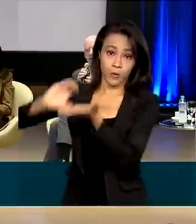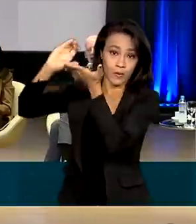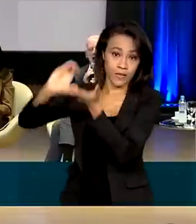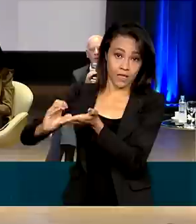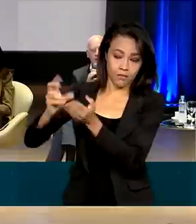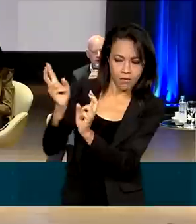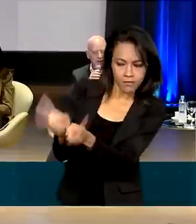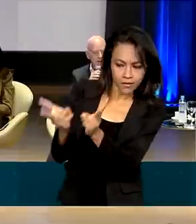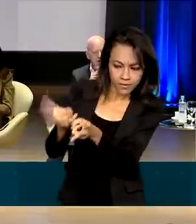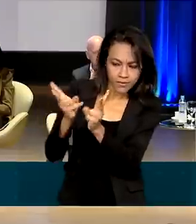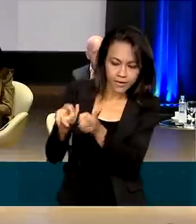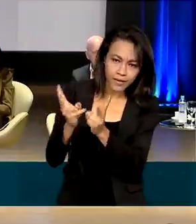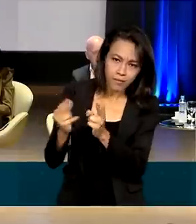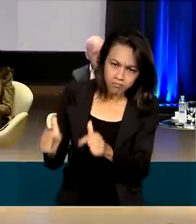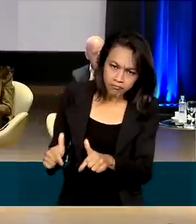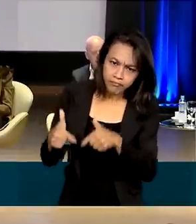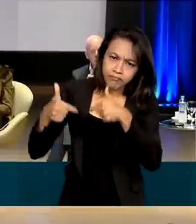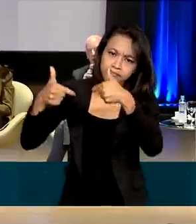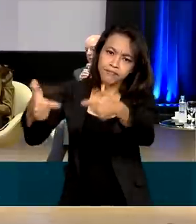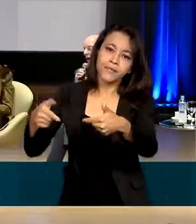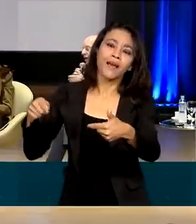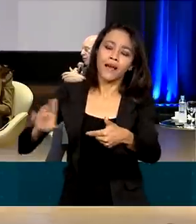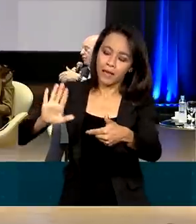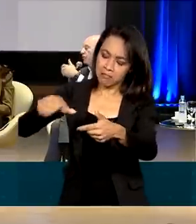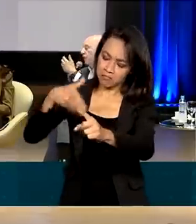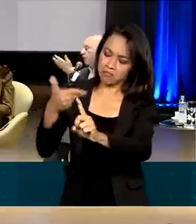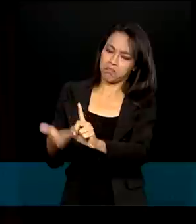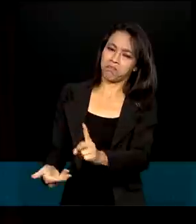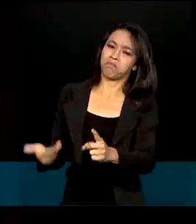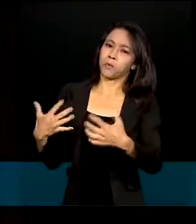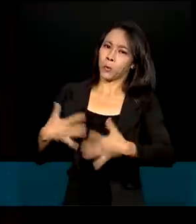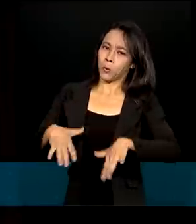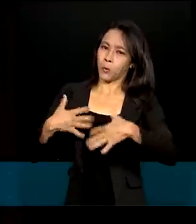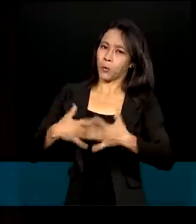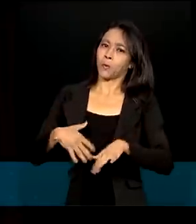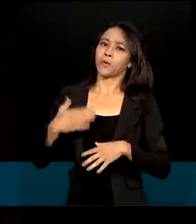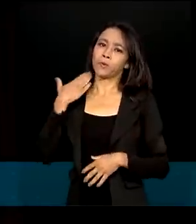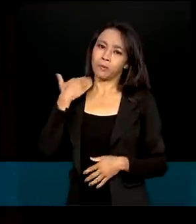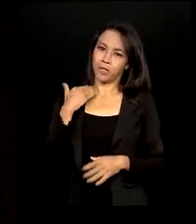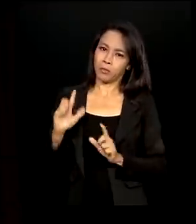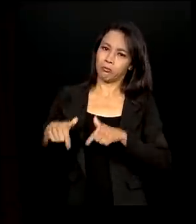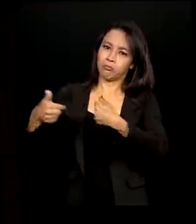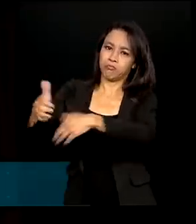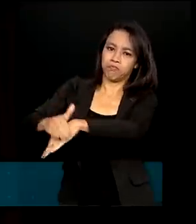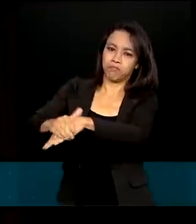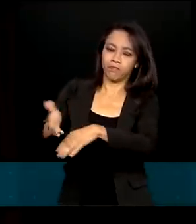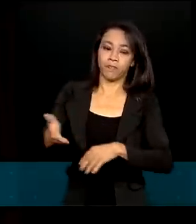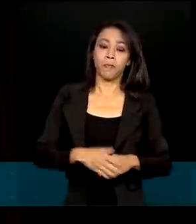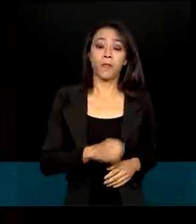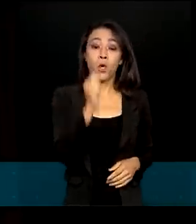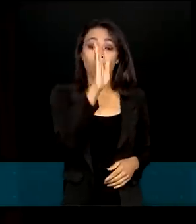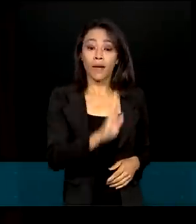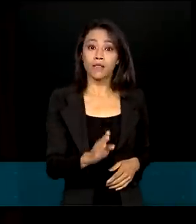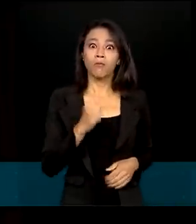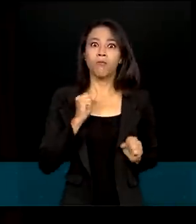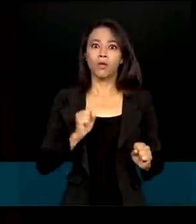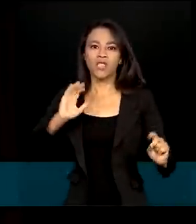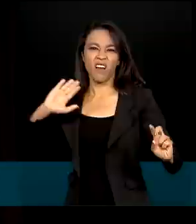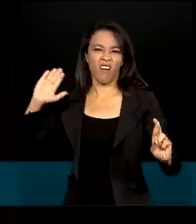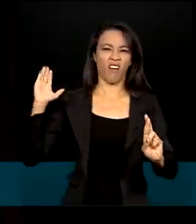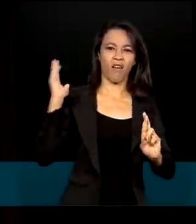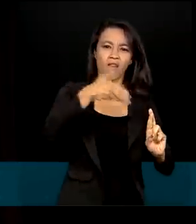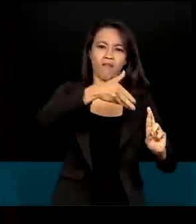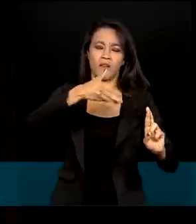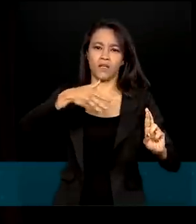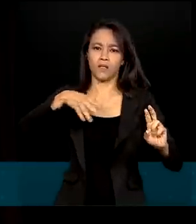sustentabilidade é uma das ações mais nobres do banco. O Brasil pode ser a primeira potência global verde da